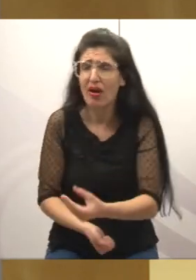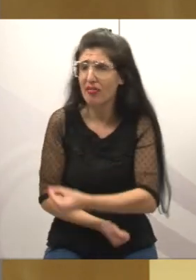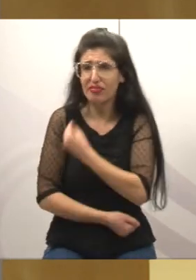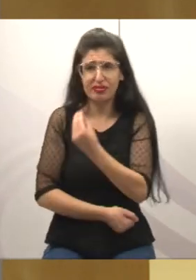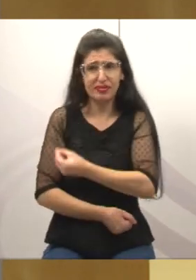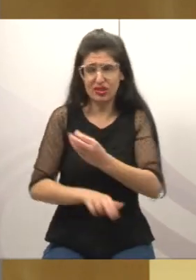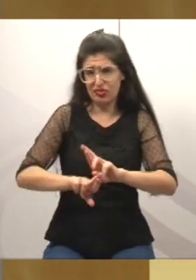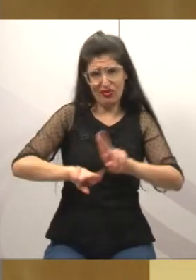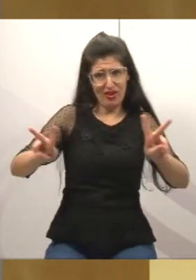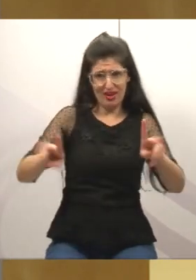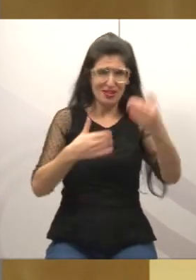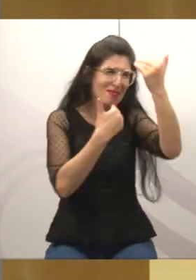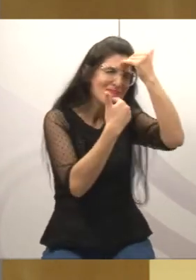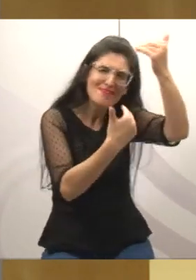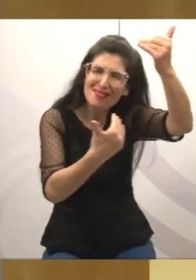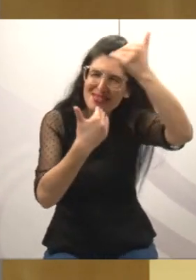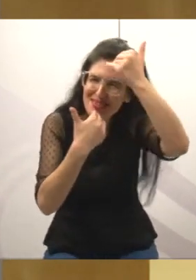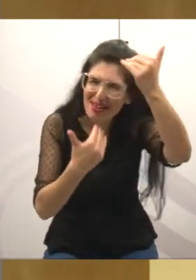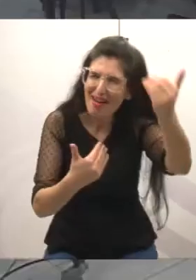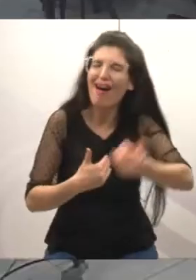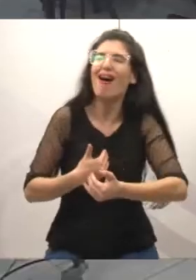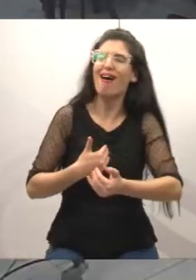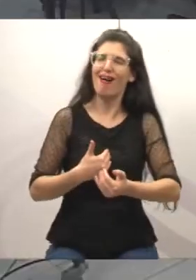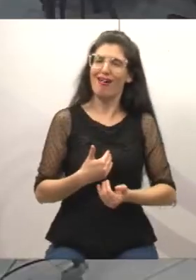obrigado a você que tem acompanhado o nosso mandato. Obrigado. aí